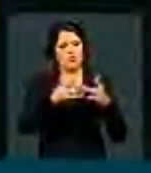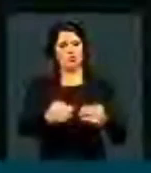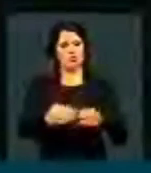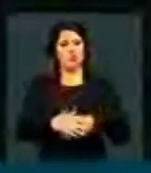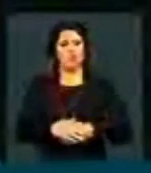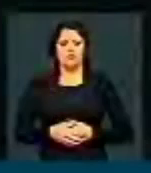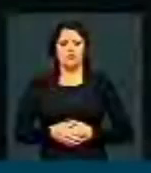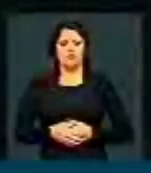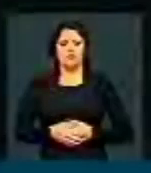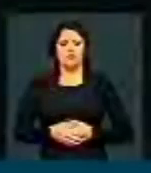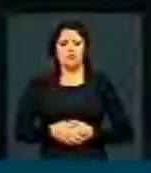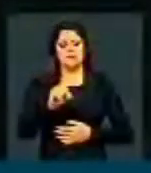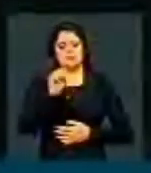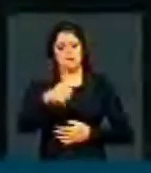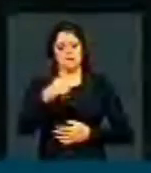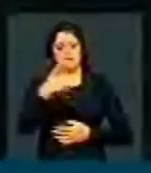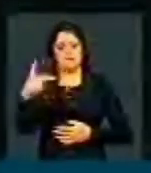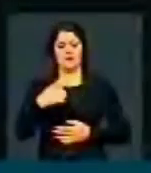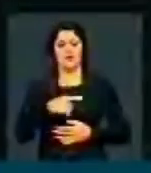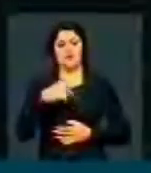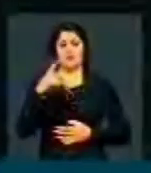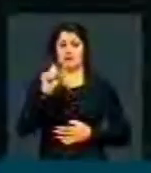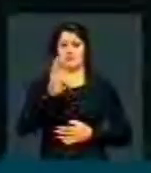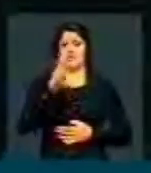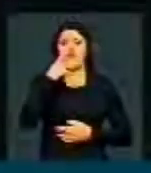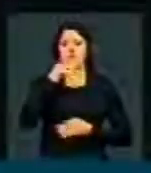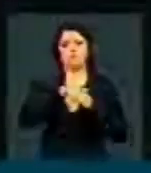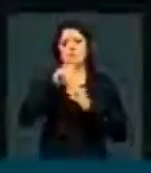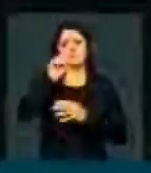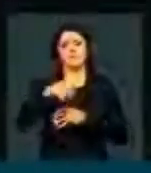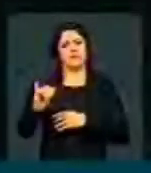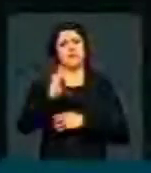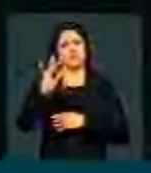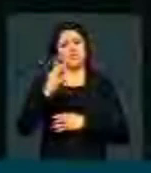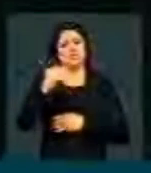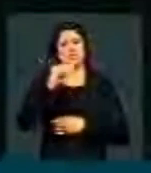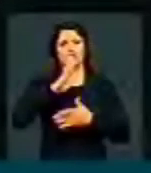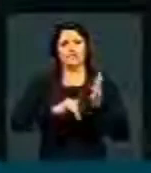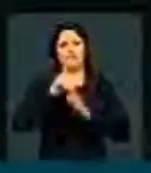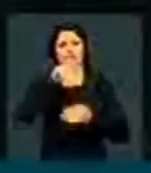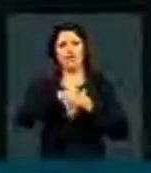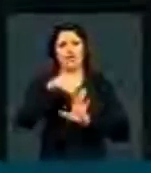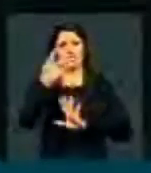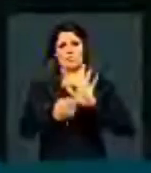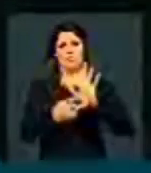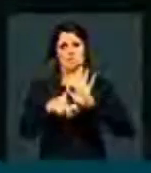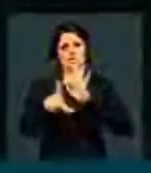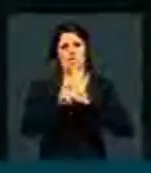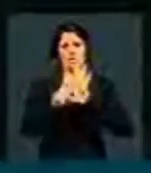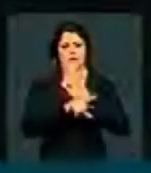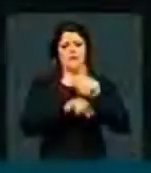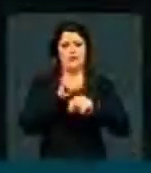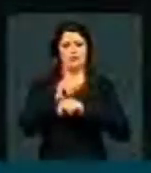presidente. E chegou à conclusão que sim, que é importante a gente votar o projeto de lei